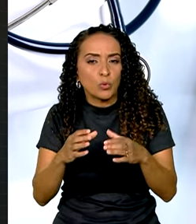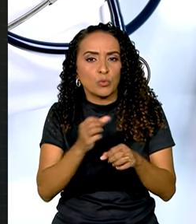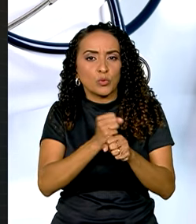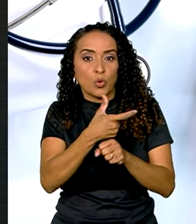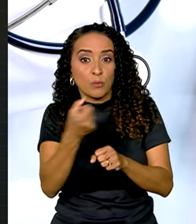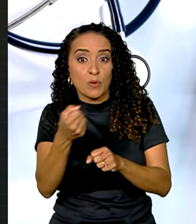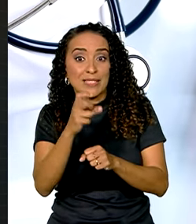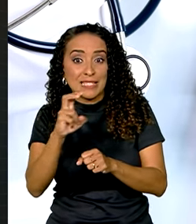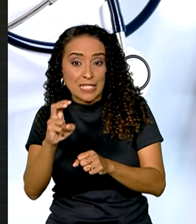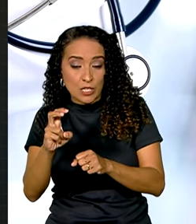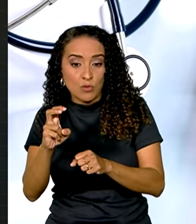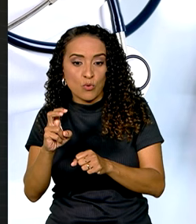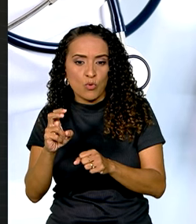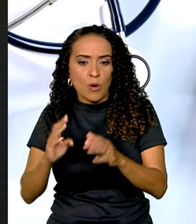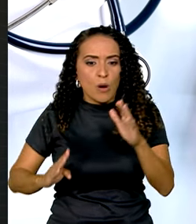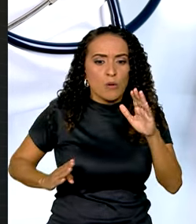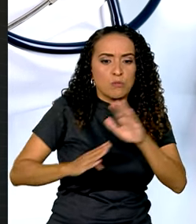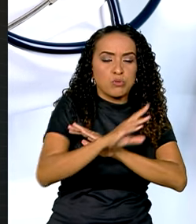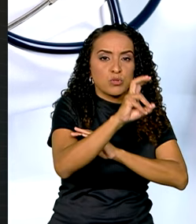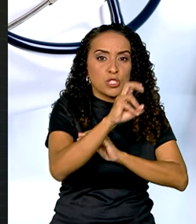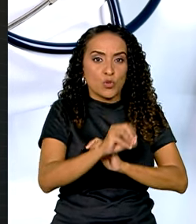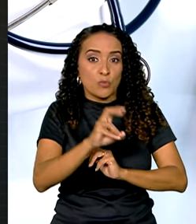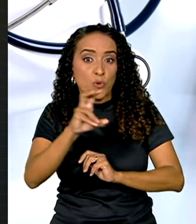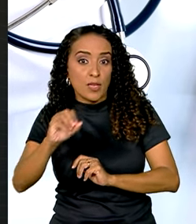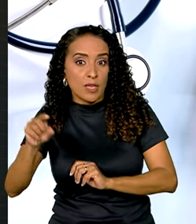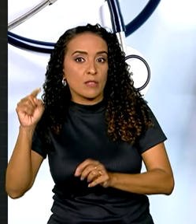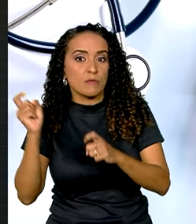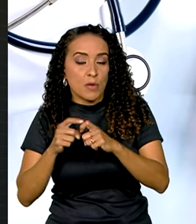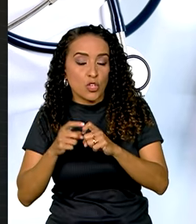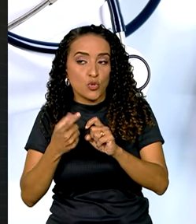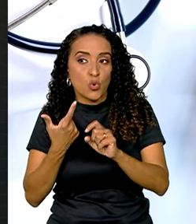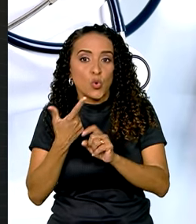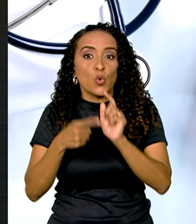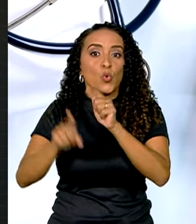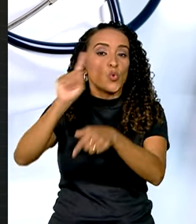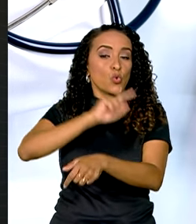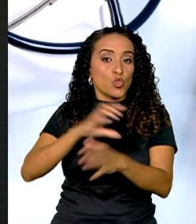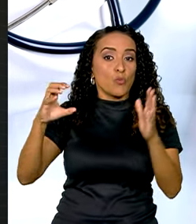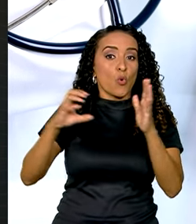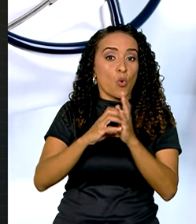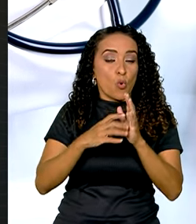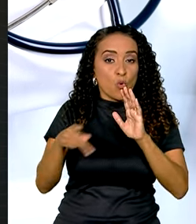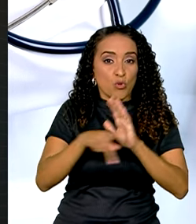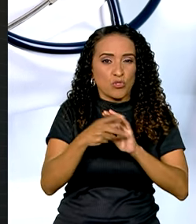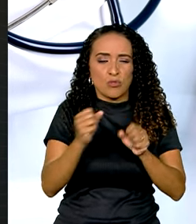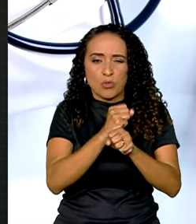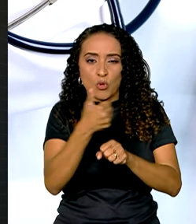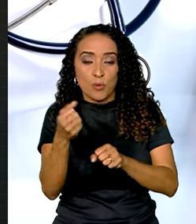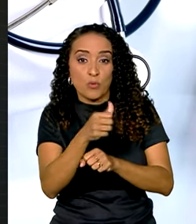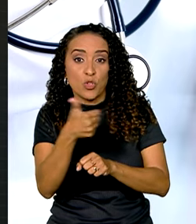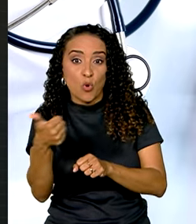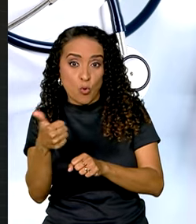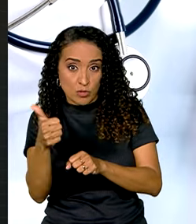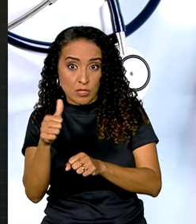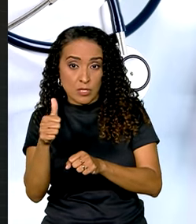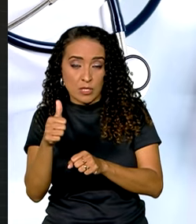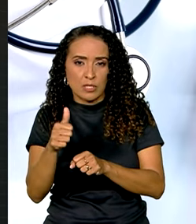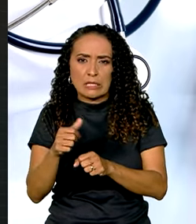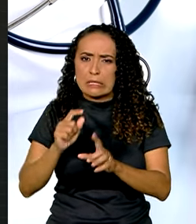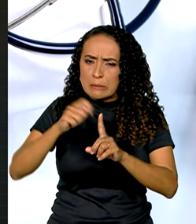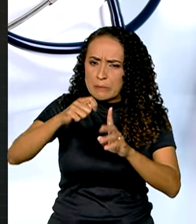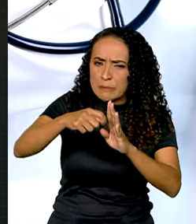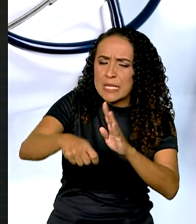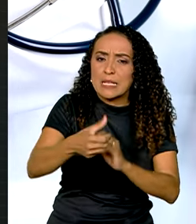chegou a 5.500 médicos e o último concurso para o cargo foi realizado em 2011. Todos os meses,